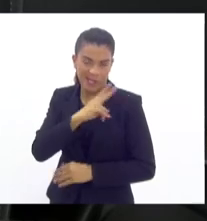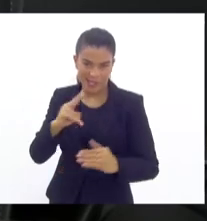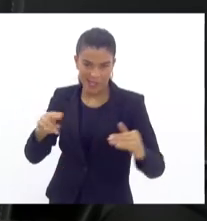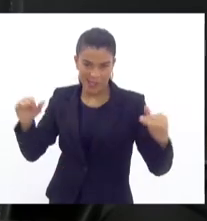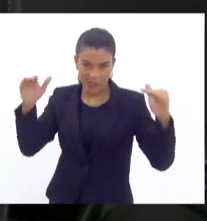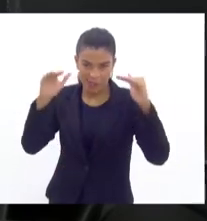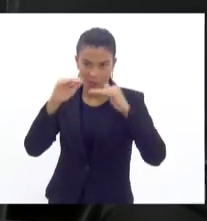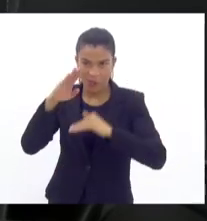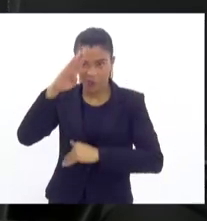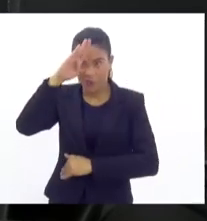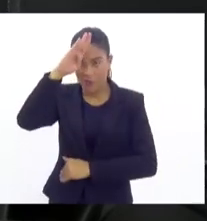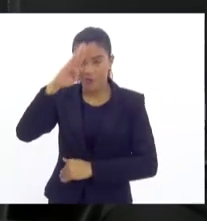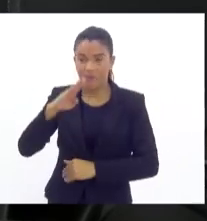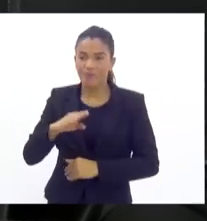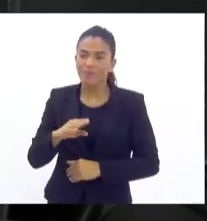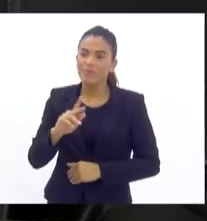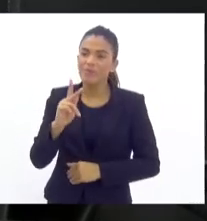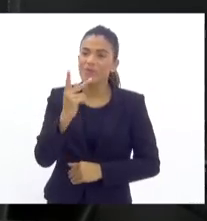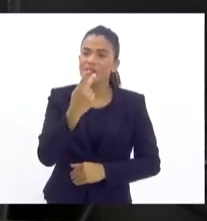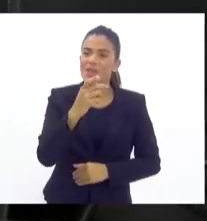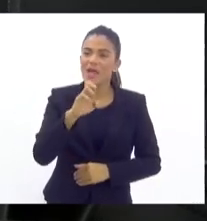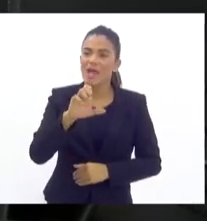Como é que é o nome dele? Da Reloquide?